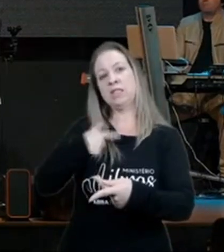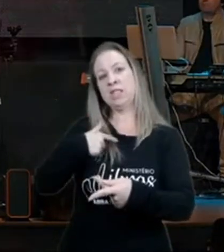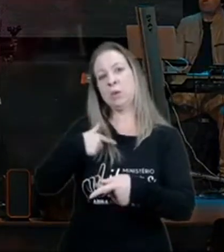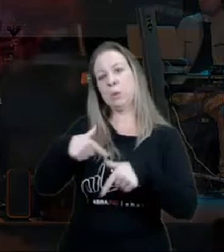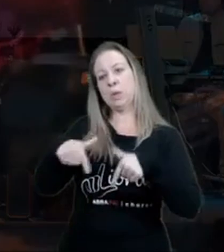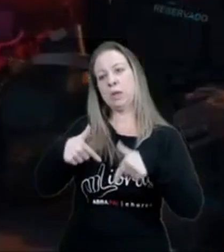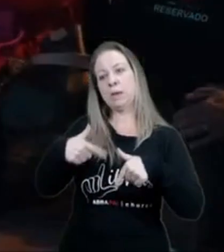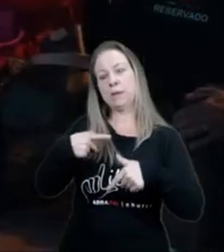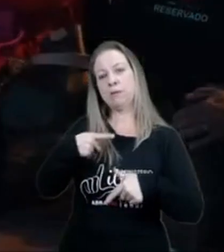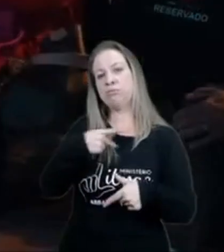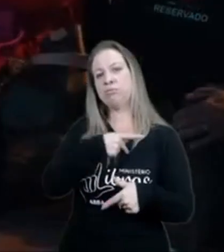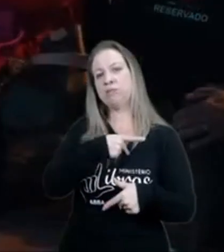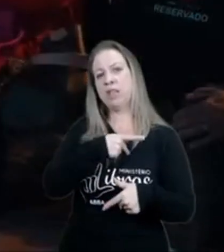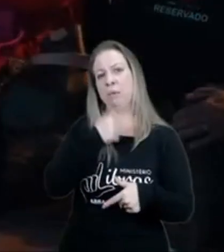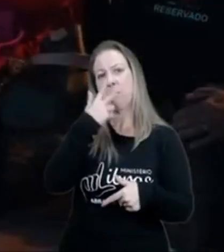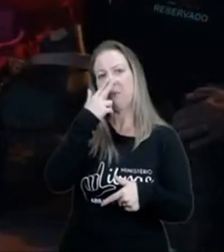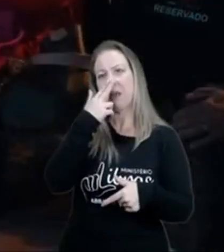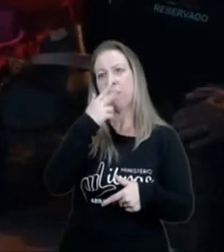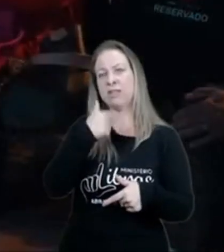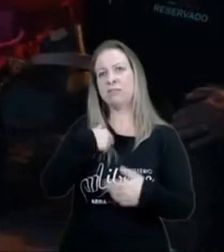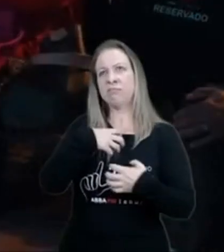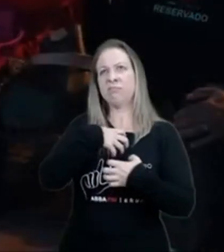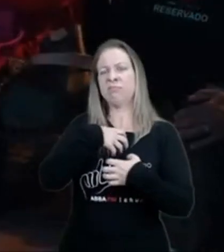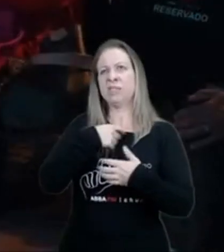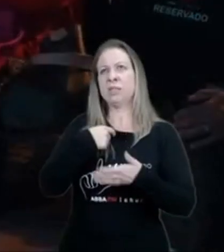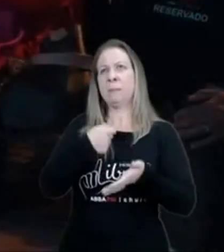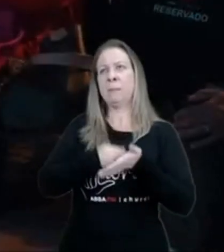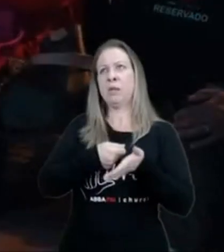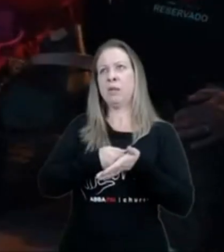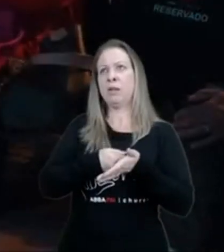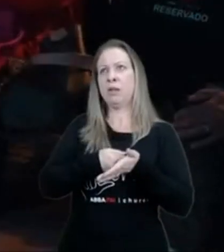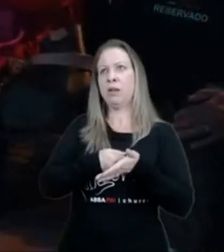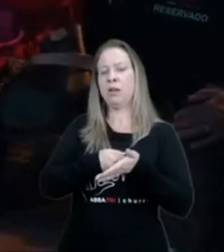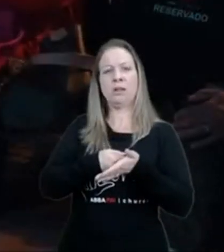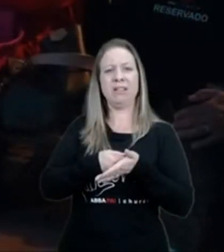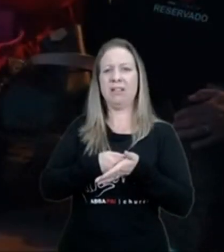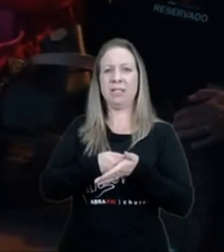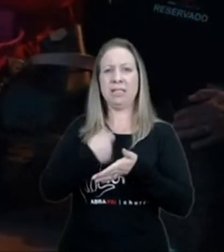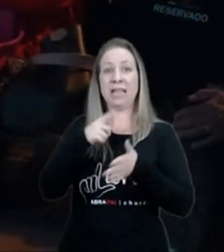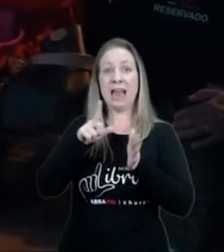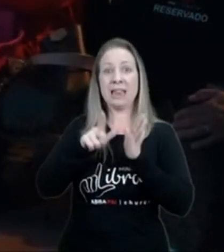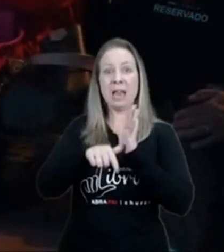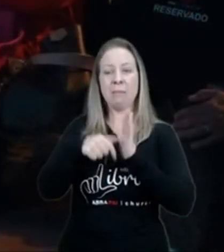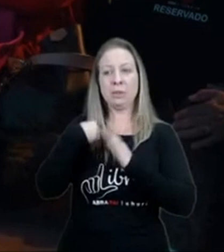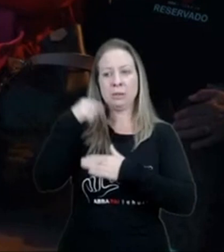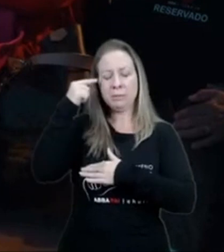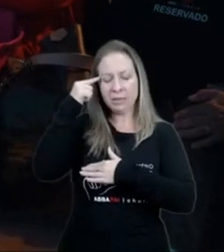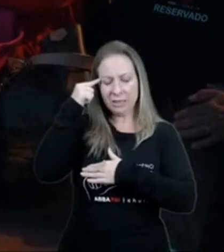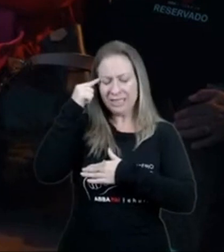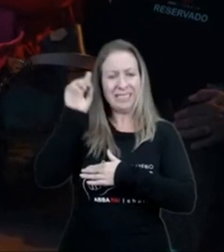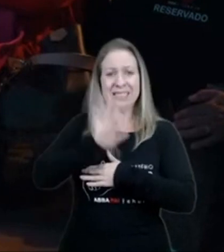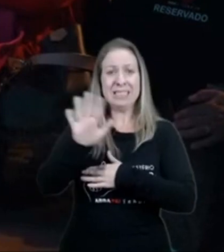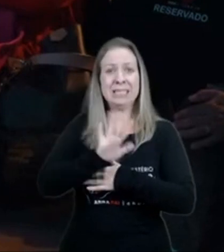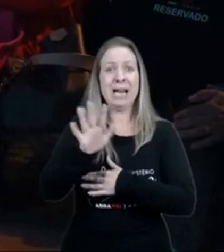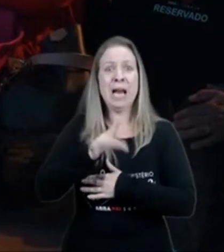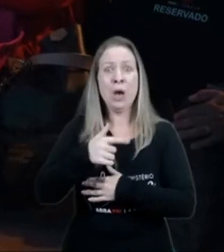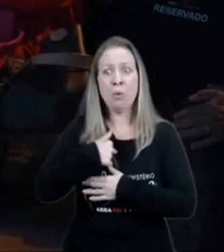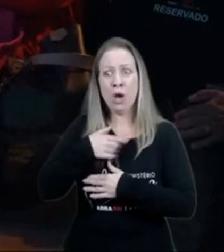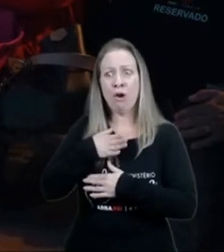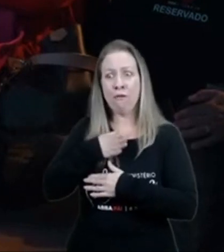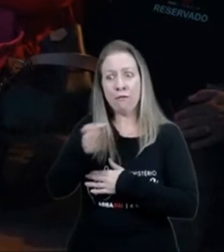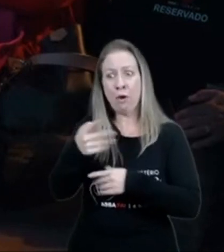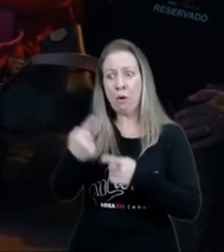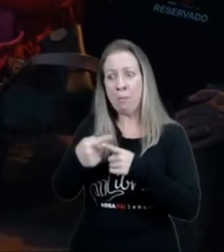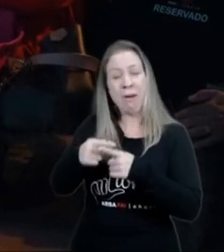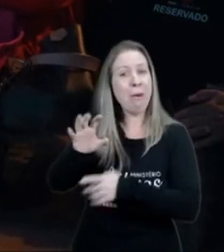sentimento de, eu tenho que ir, depois eu falei, não, não tenho que ir, eu vou porque é o Dalério, eu vou porque eu amo o Dalério, eu